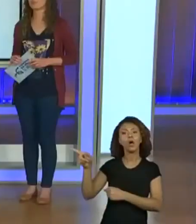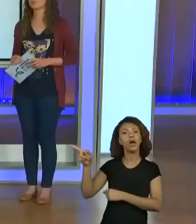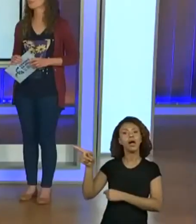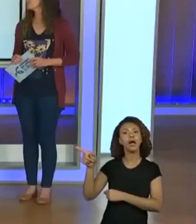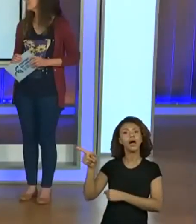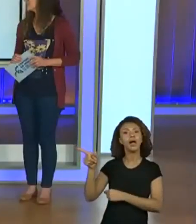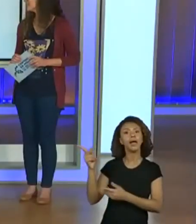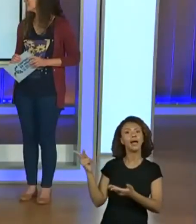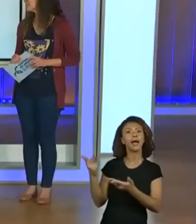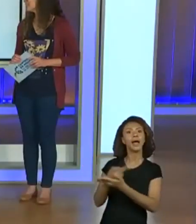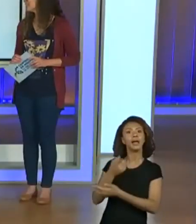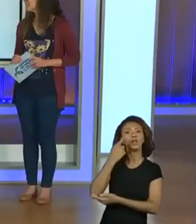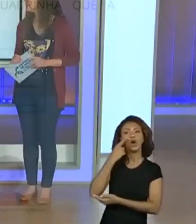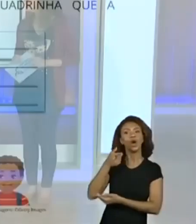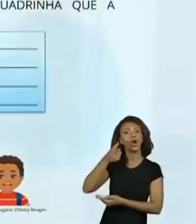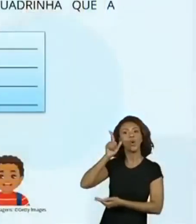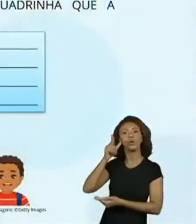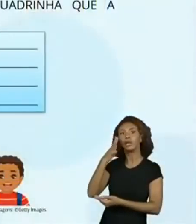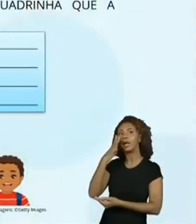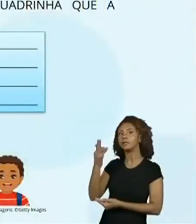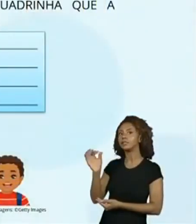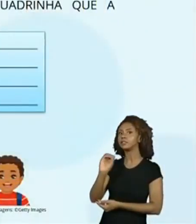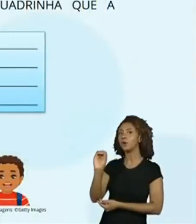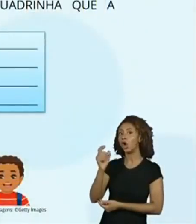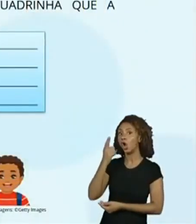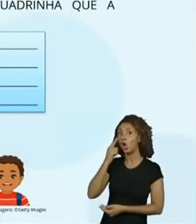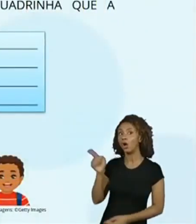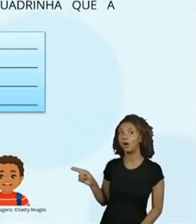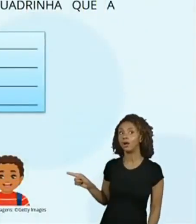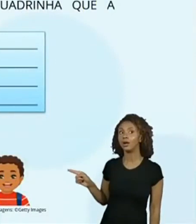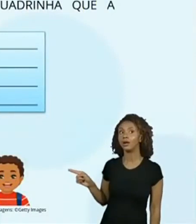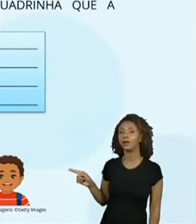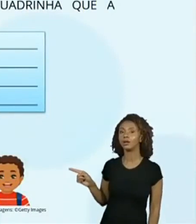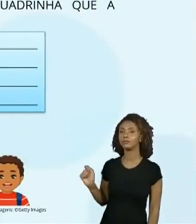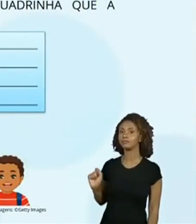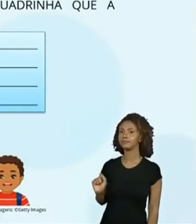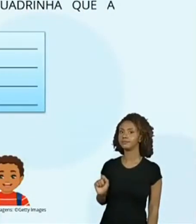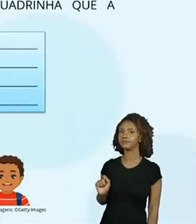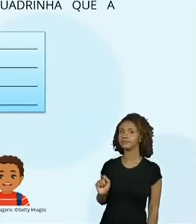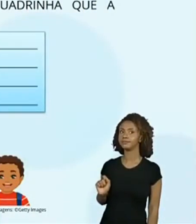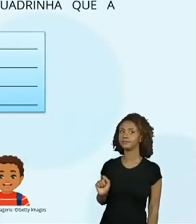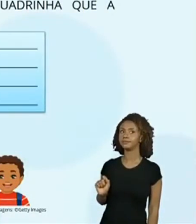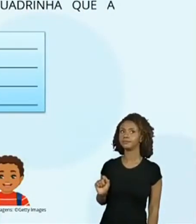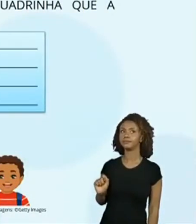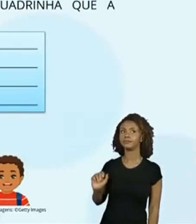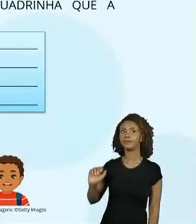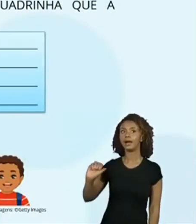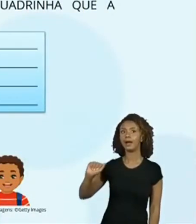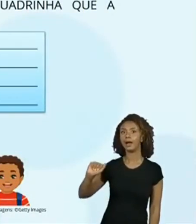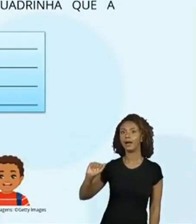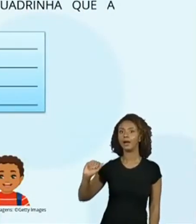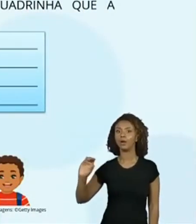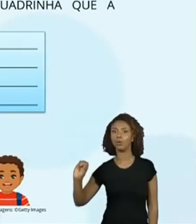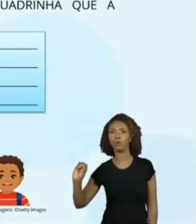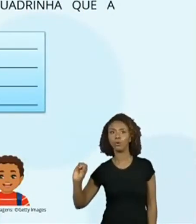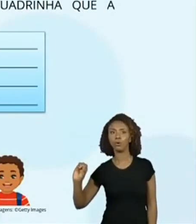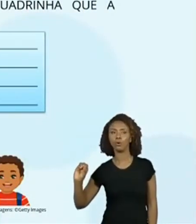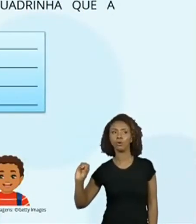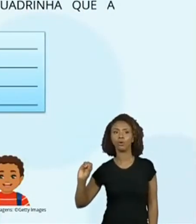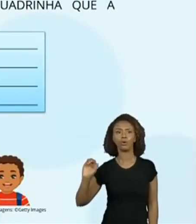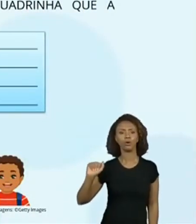para nós. Dá uma olhadinha na nossa personagem aqui, que vai entrar ela com o balãozinho. lá. Mão. Ela está dando dica que mão.